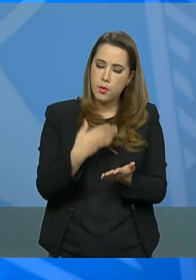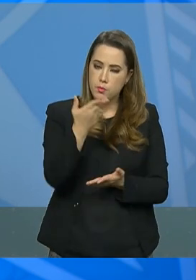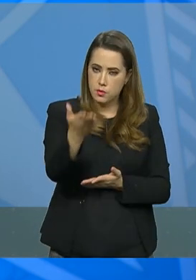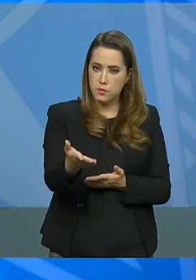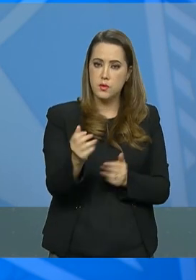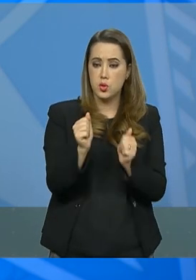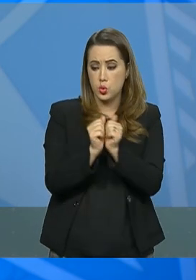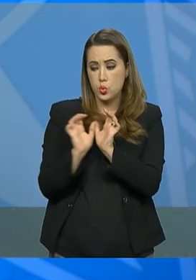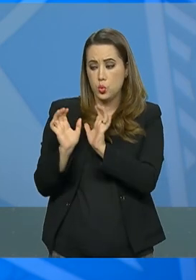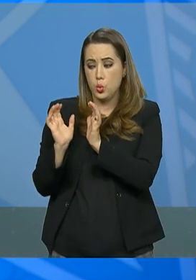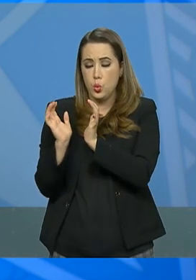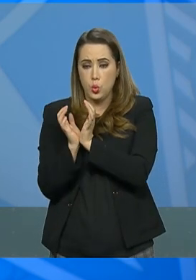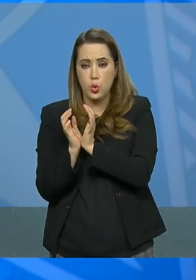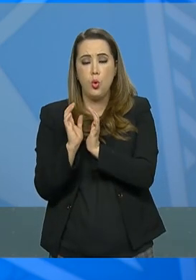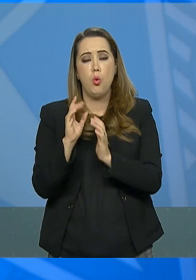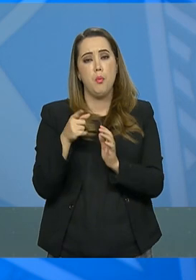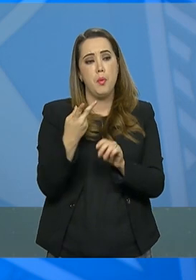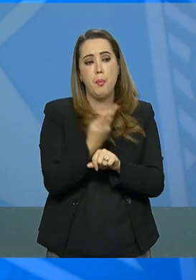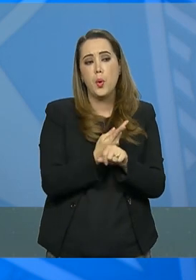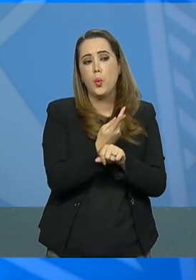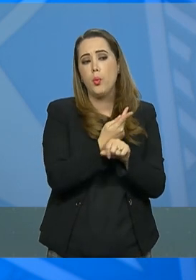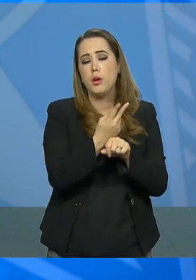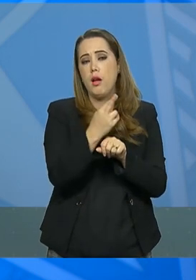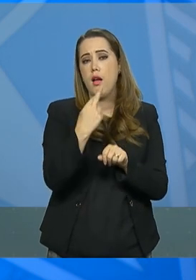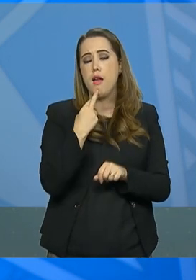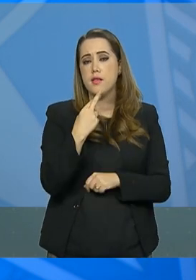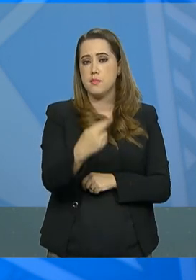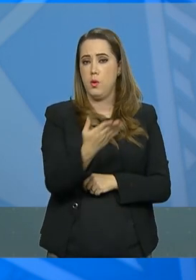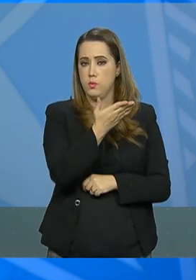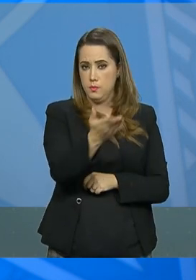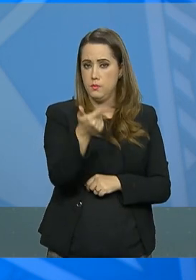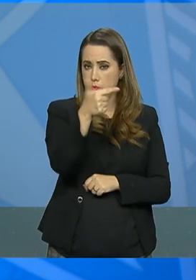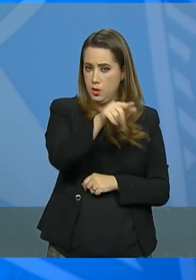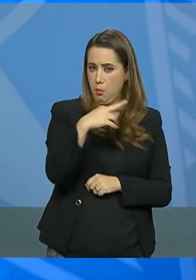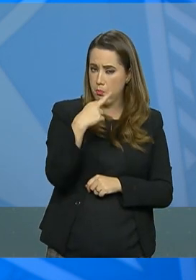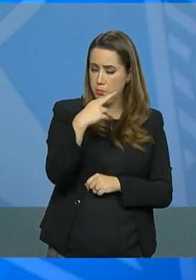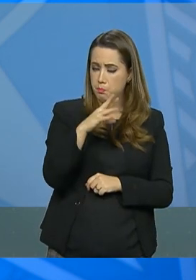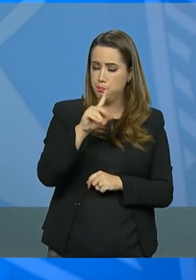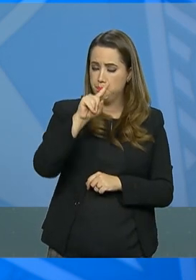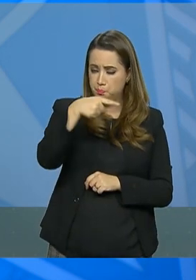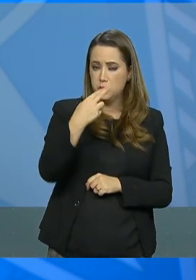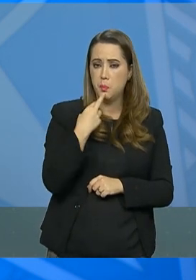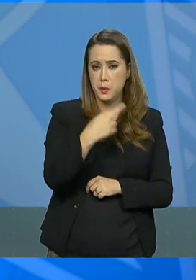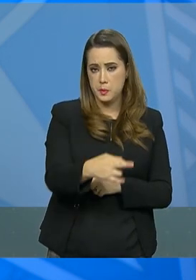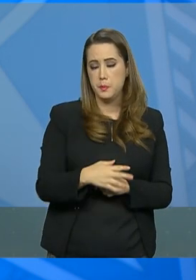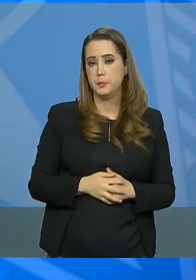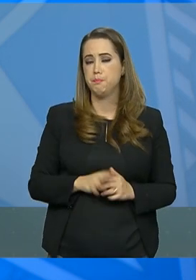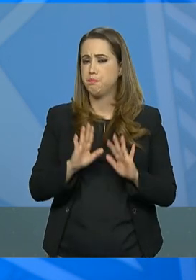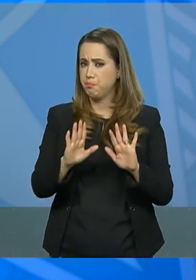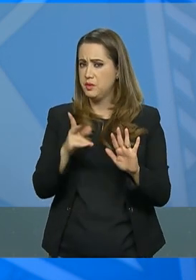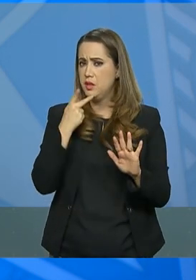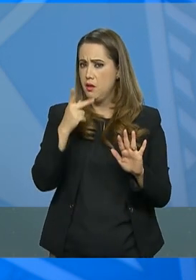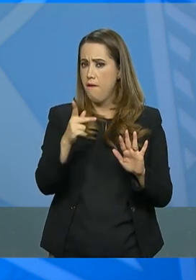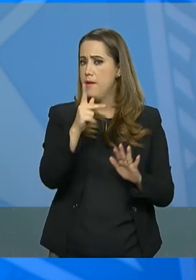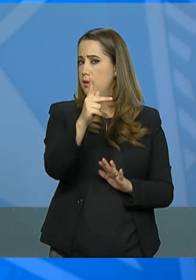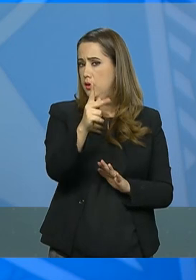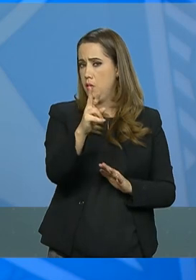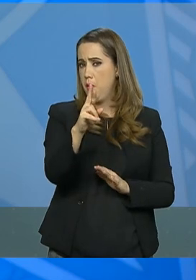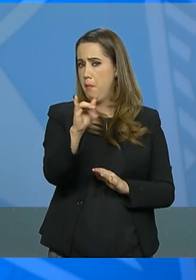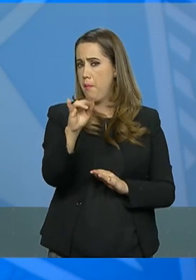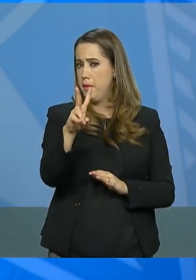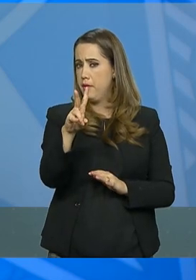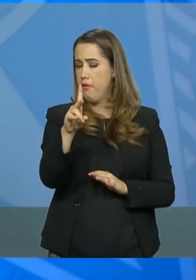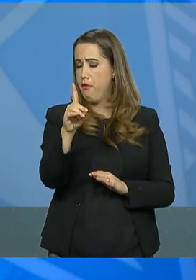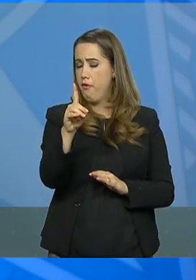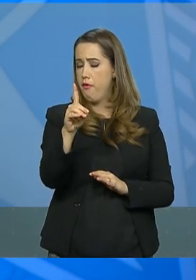com a equipe e a CIP, a buscarmos as informações. Com relação à privatização da Casa da Moeda, que foi a sua primeira